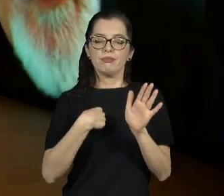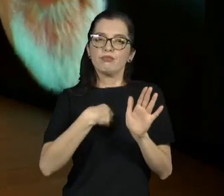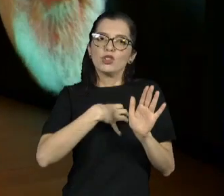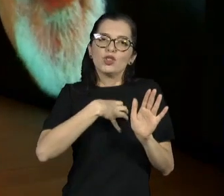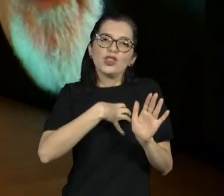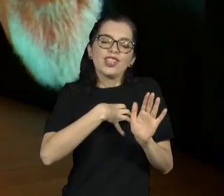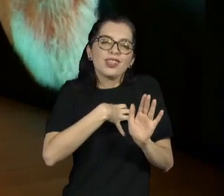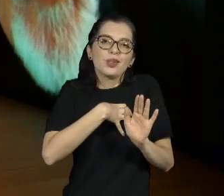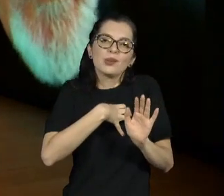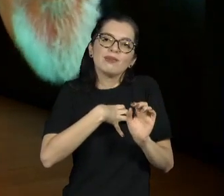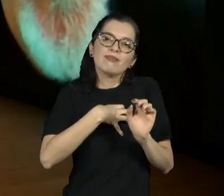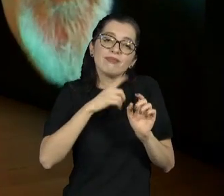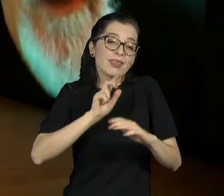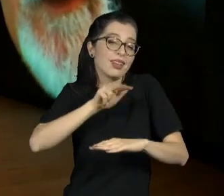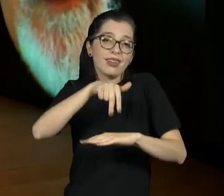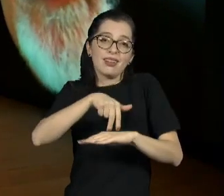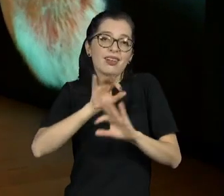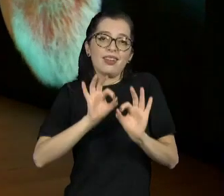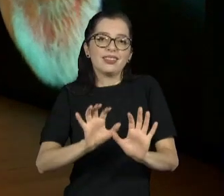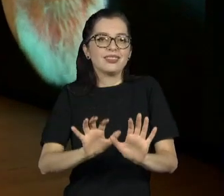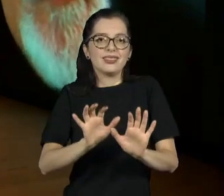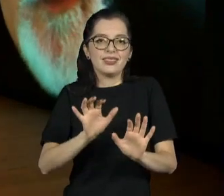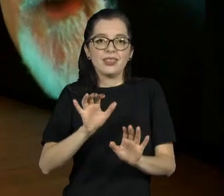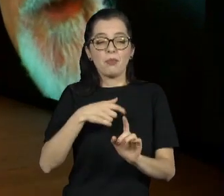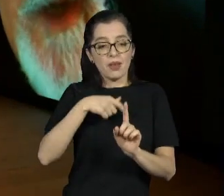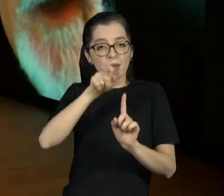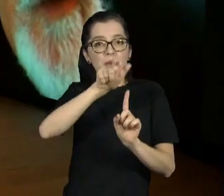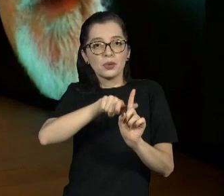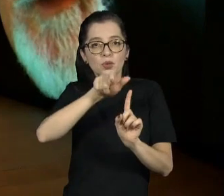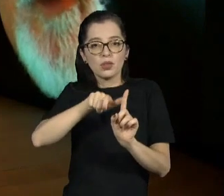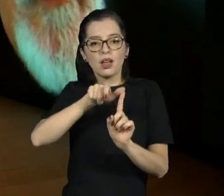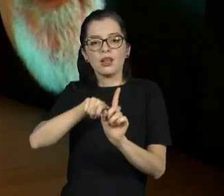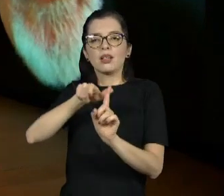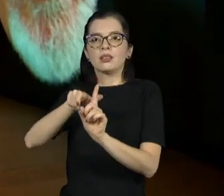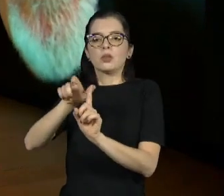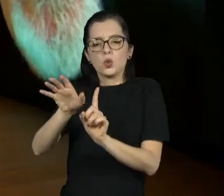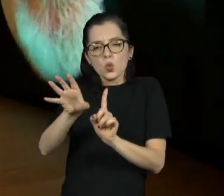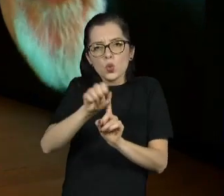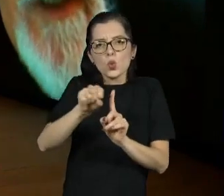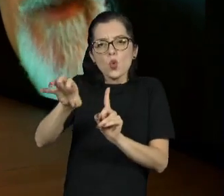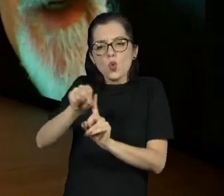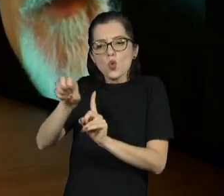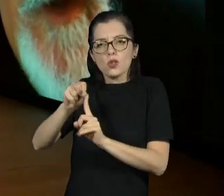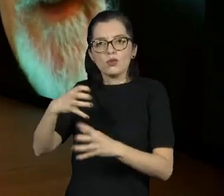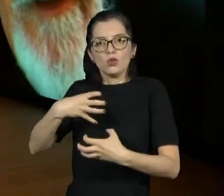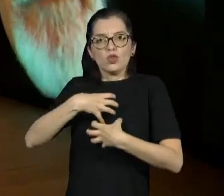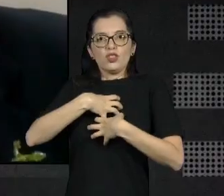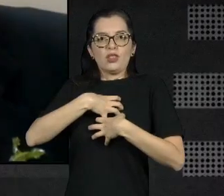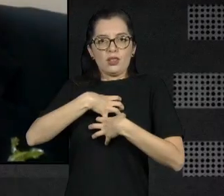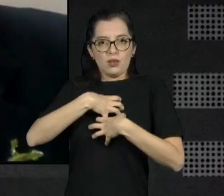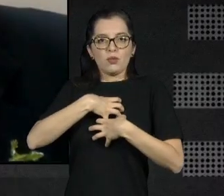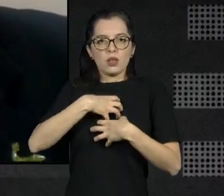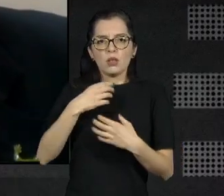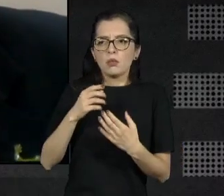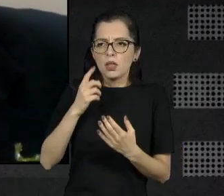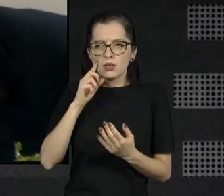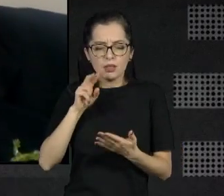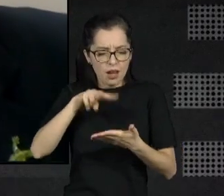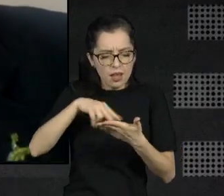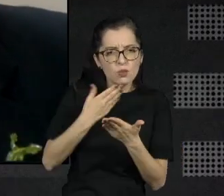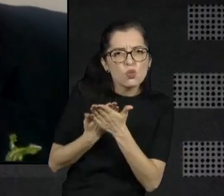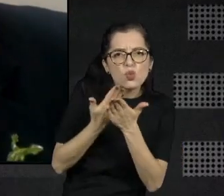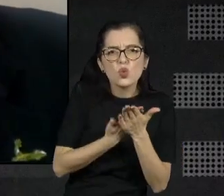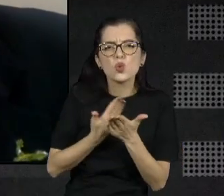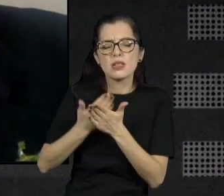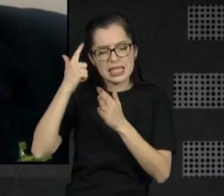o ator. Então faz o português, faz o português do México, o Donilo Peixe, faz a Labella Freire, faz o advogado,